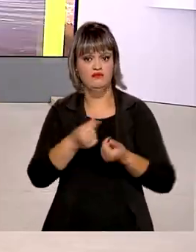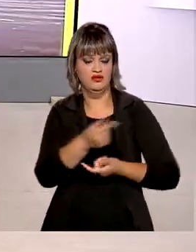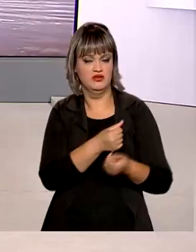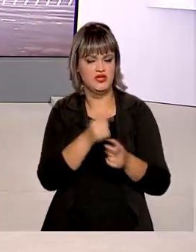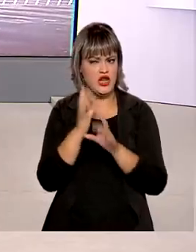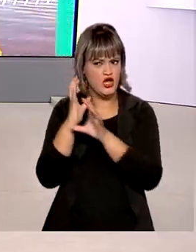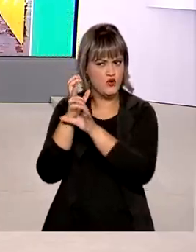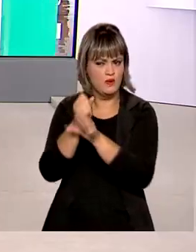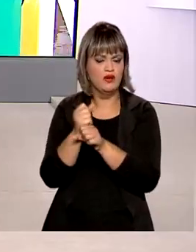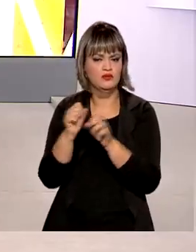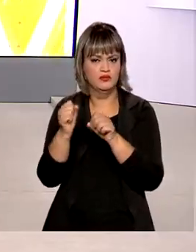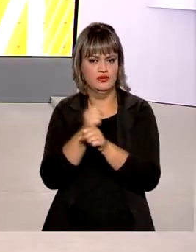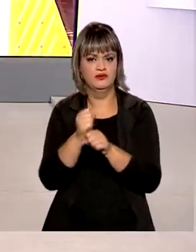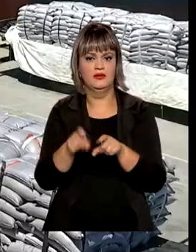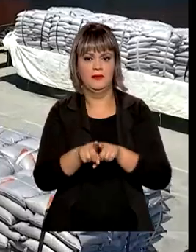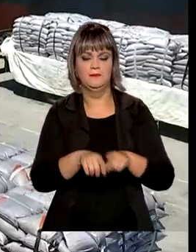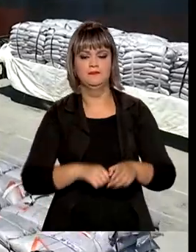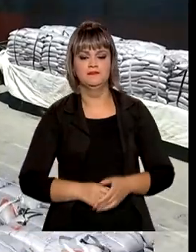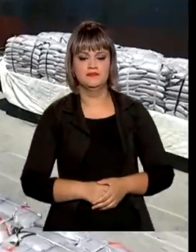acumulado do ano.